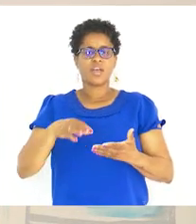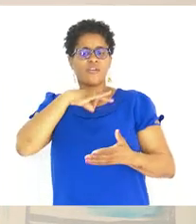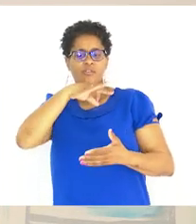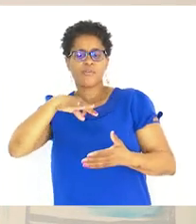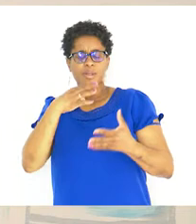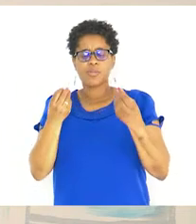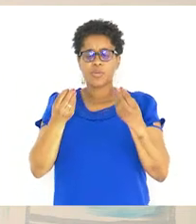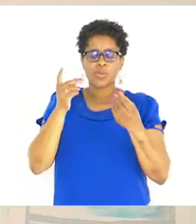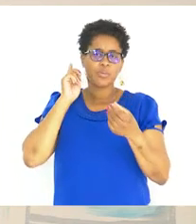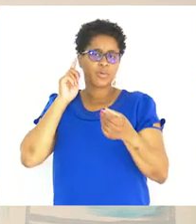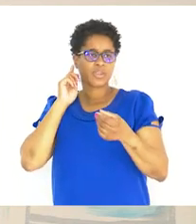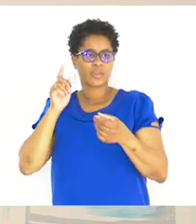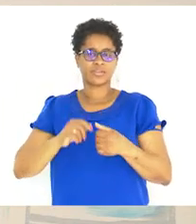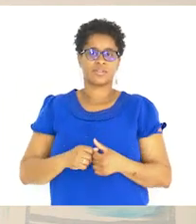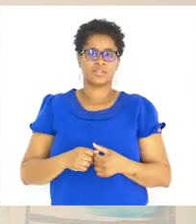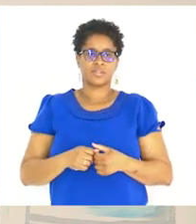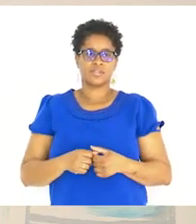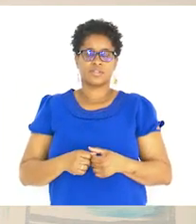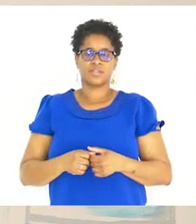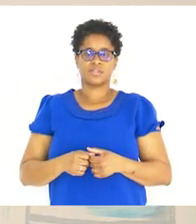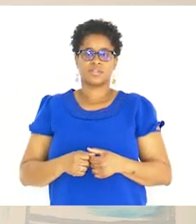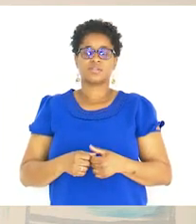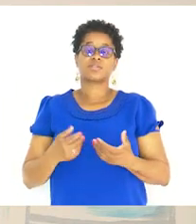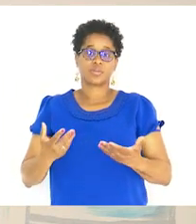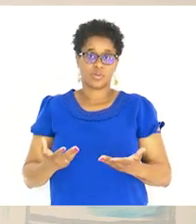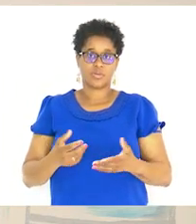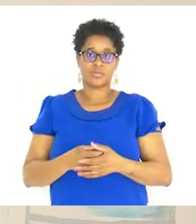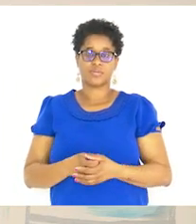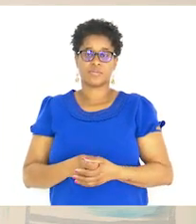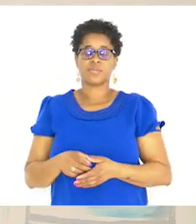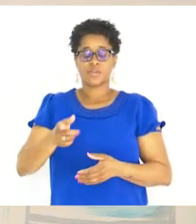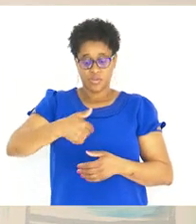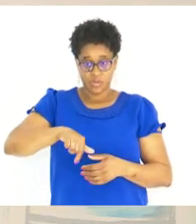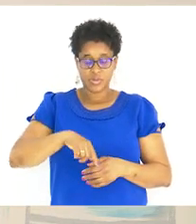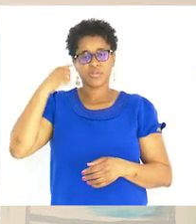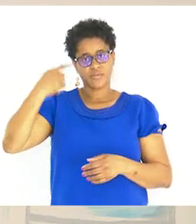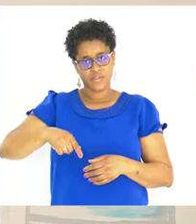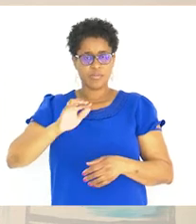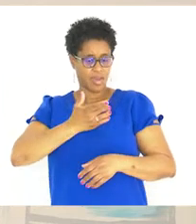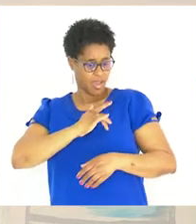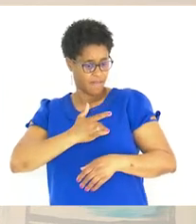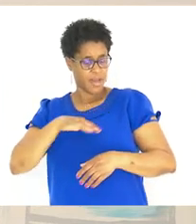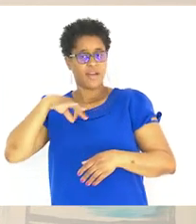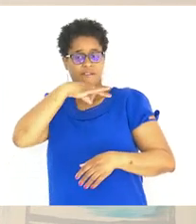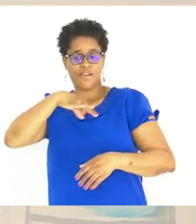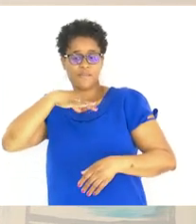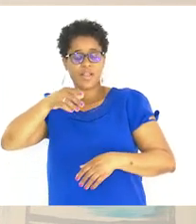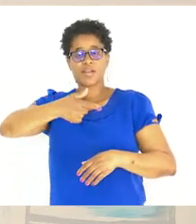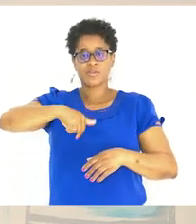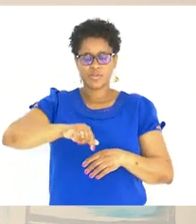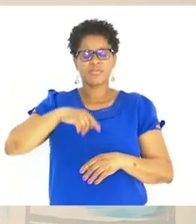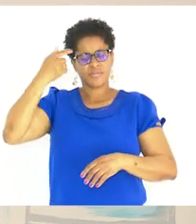família É muito Importante Por isso Nós devemos Amar a nossa Família